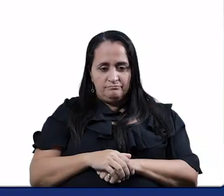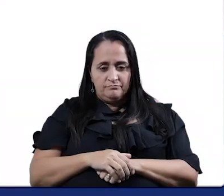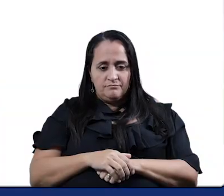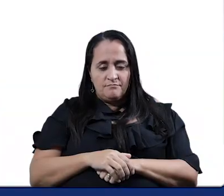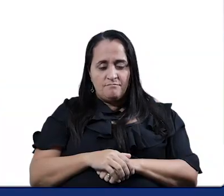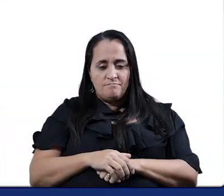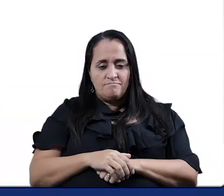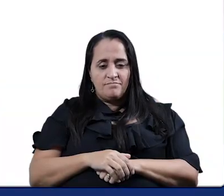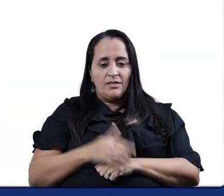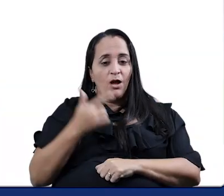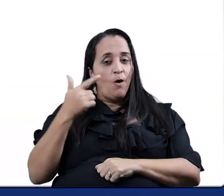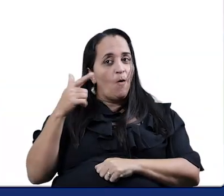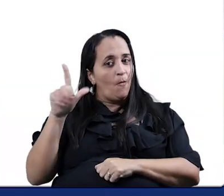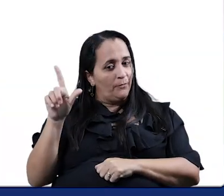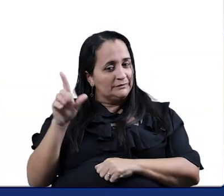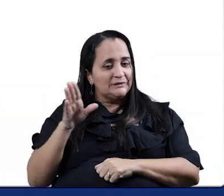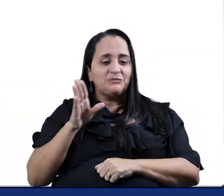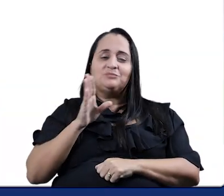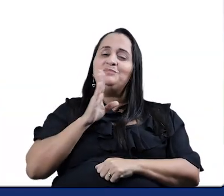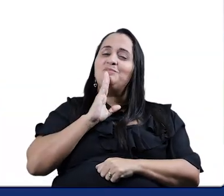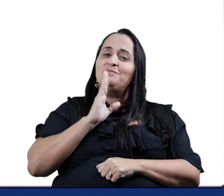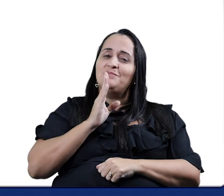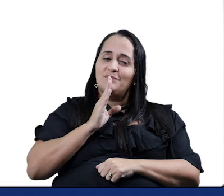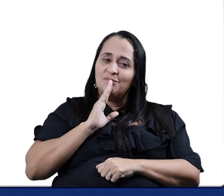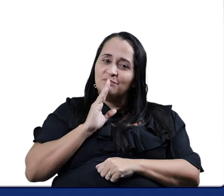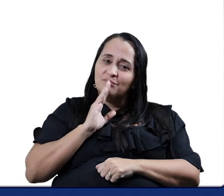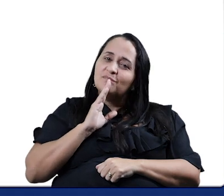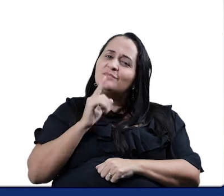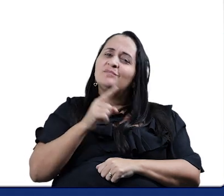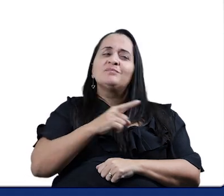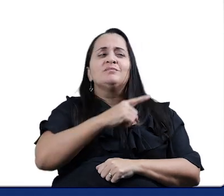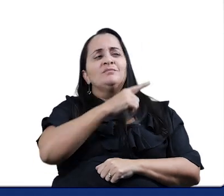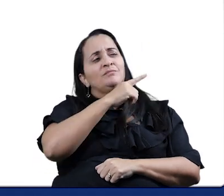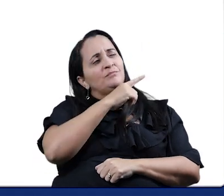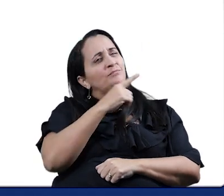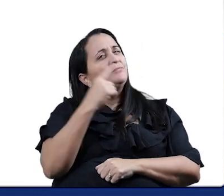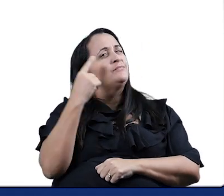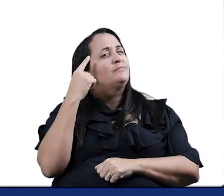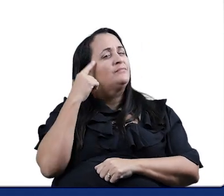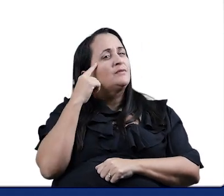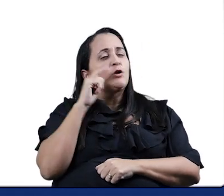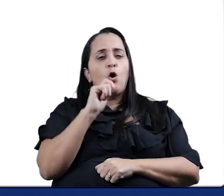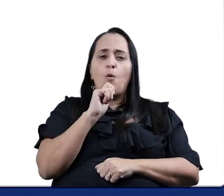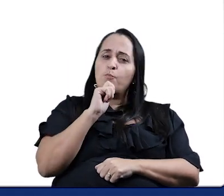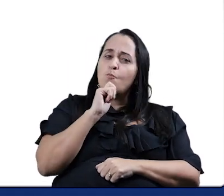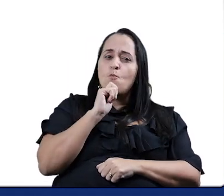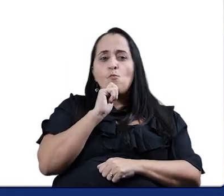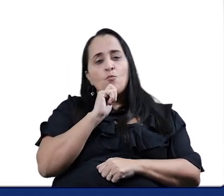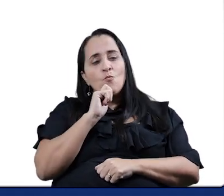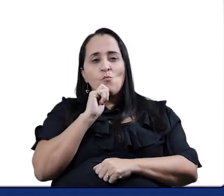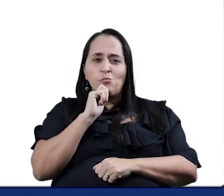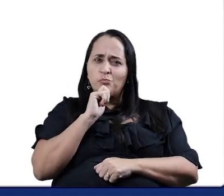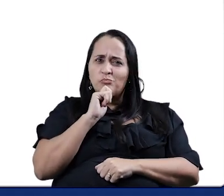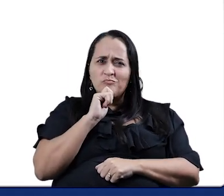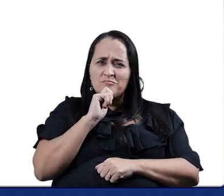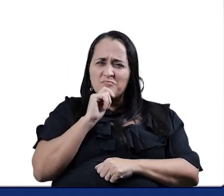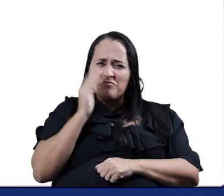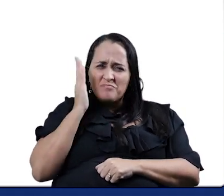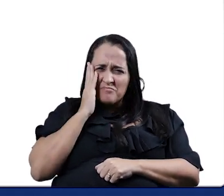Vamos lá, próxima canção. Vocês conhecem alguma canção que tenha